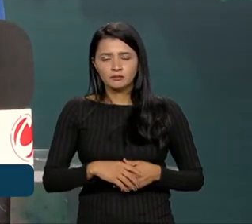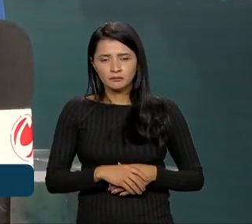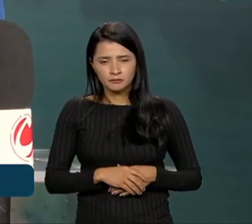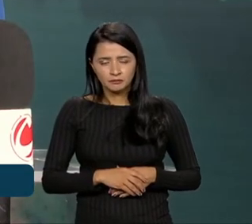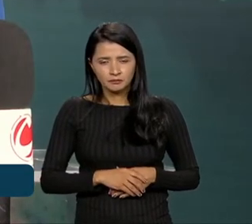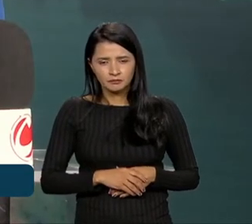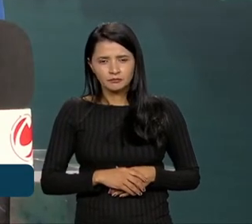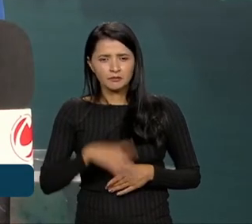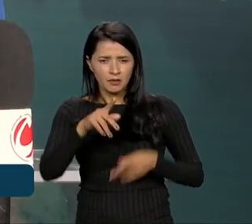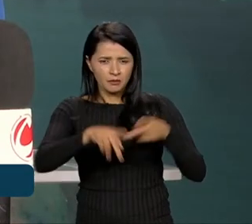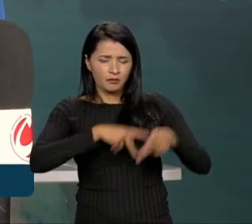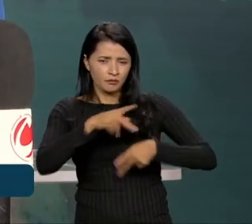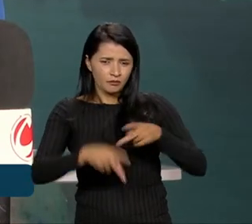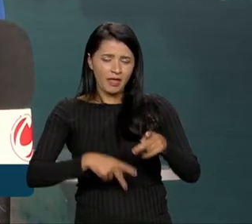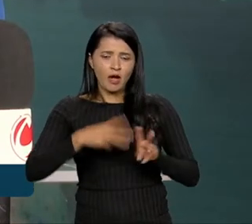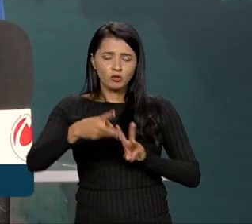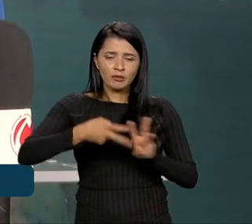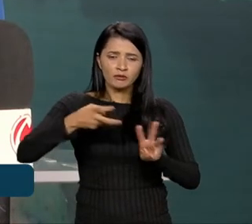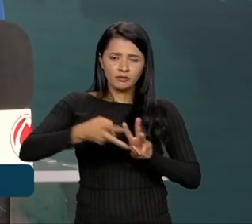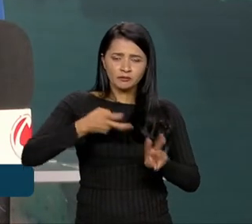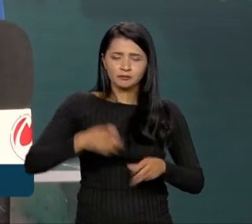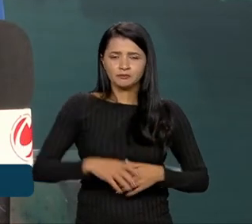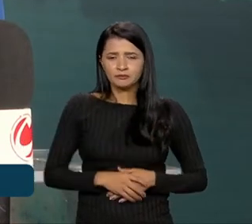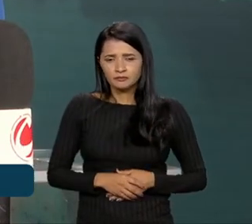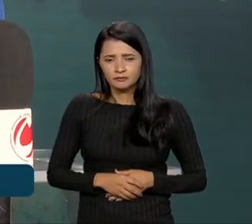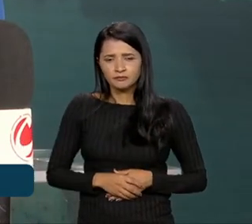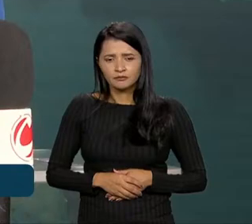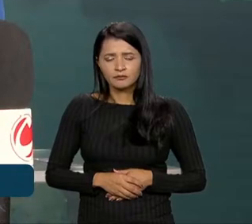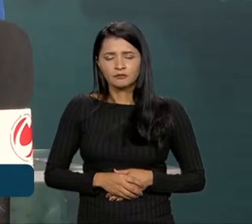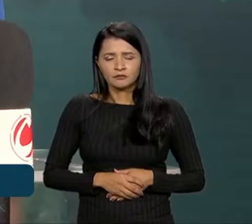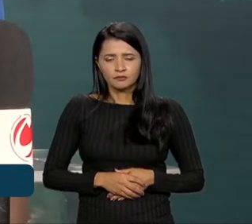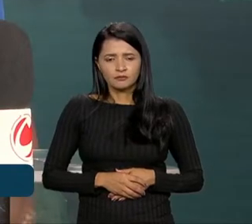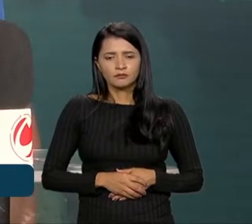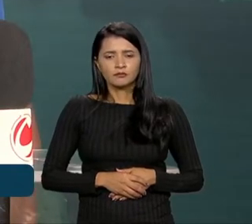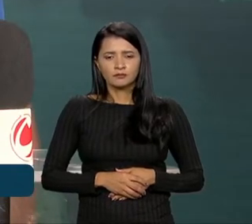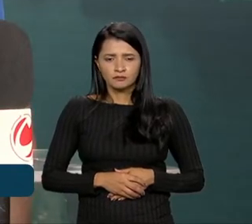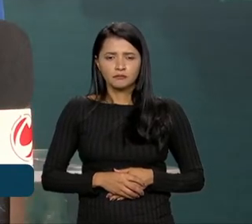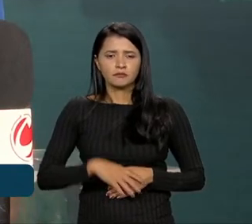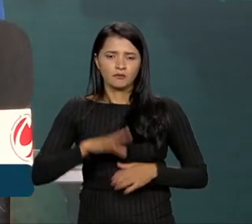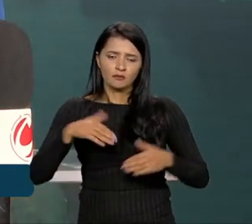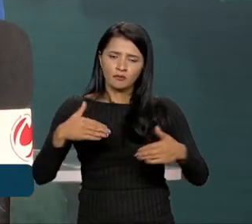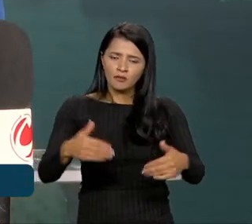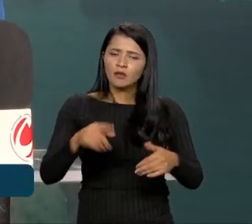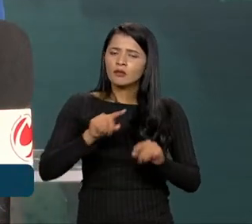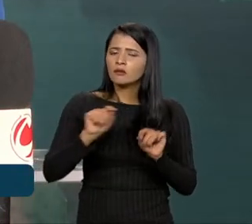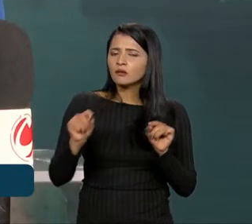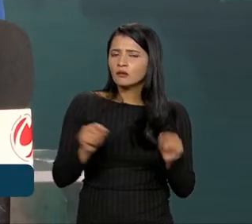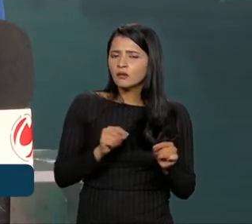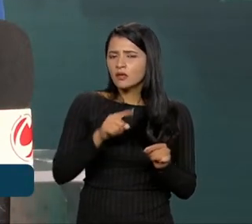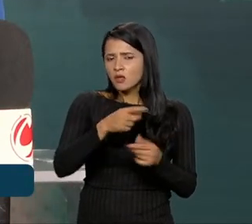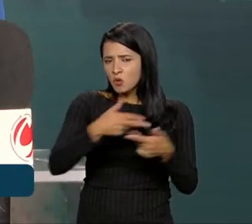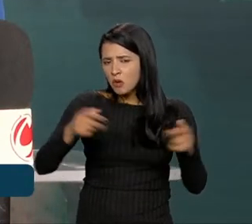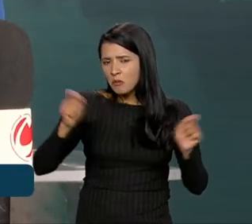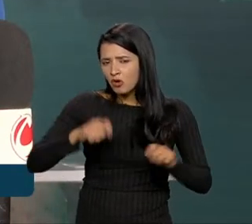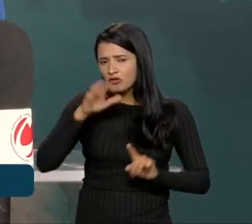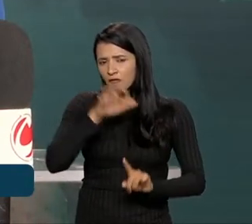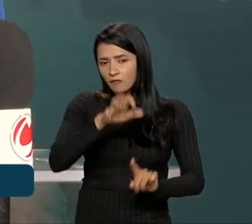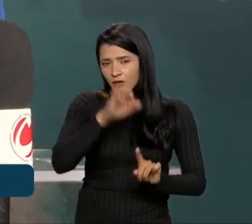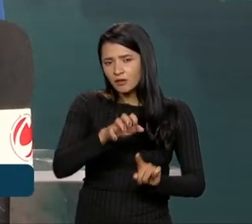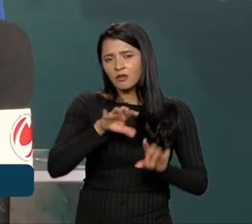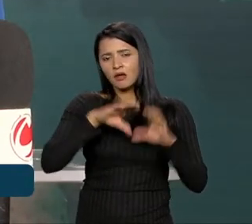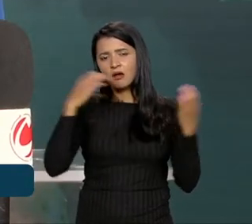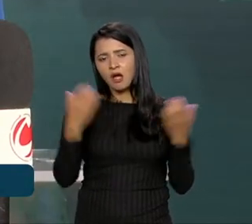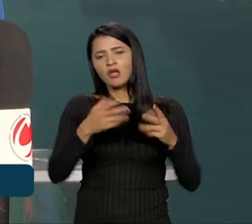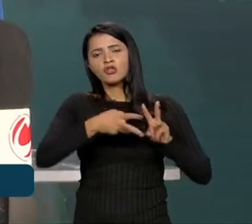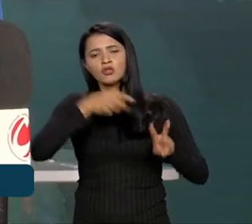é uma demanda dos povos indígenas, tantos povos indígenas no Peru, no Equador já são aceitados por essa exploração e essa exploração pode afetar os povos indígenas aqui do